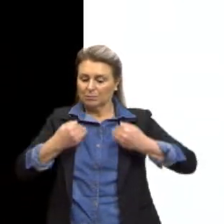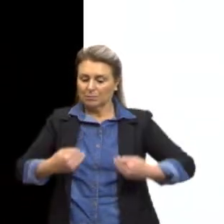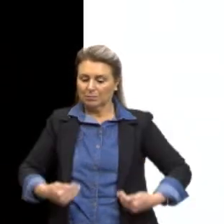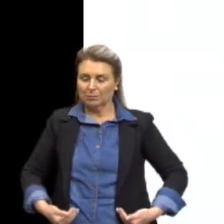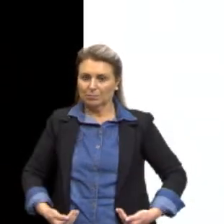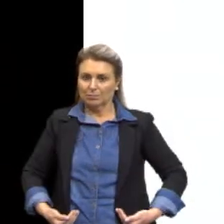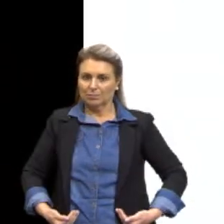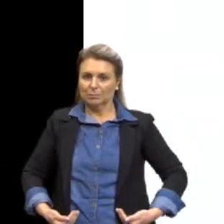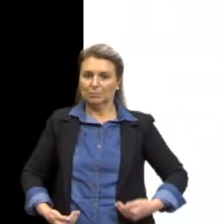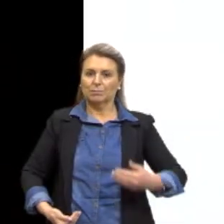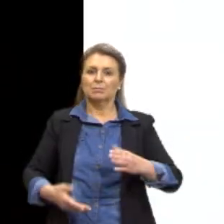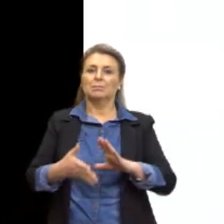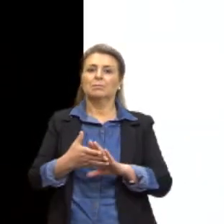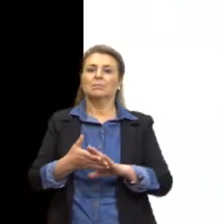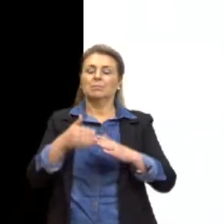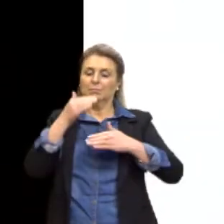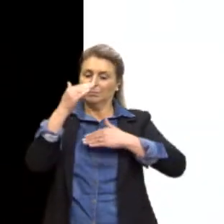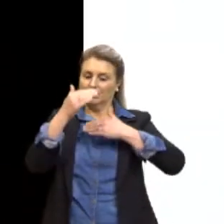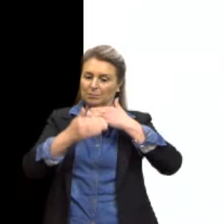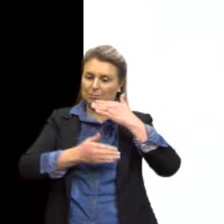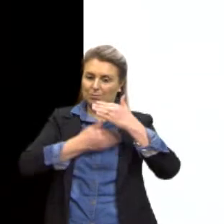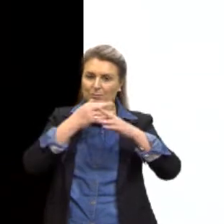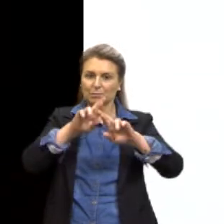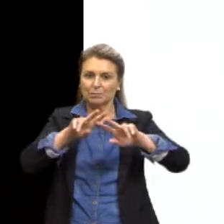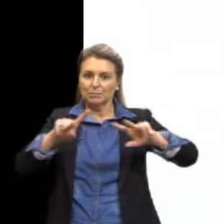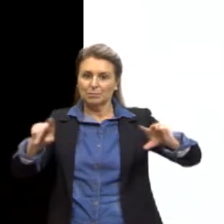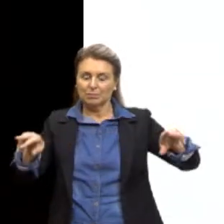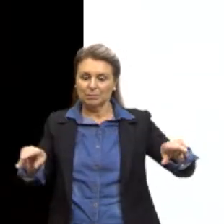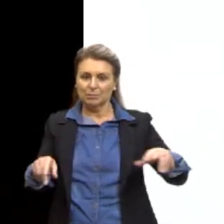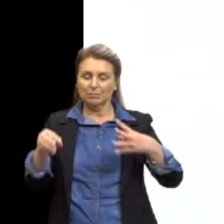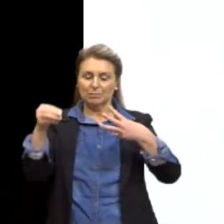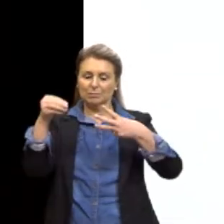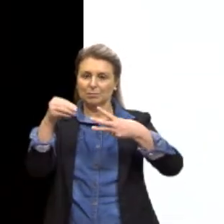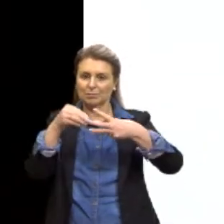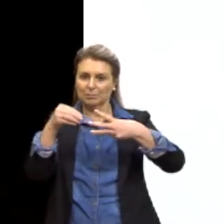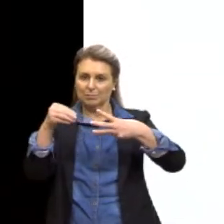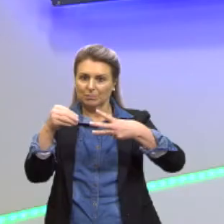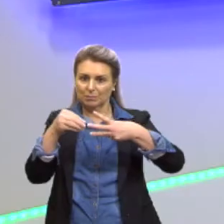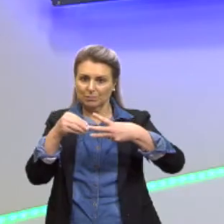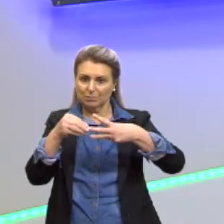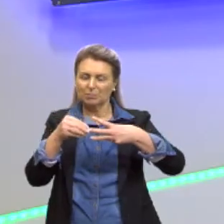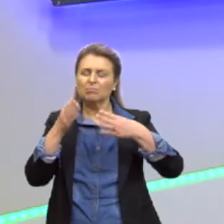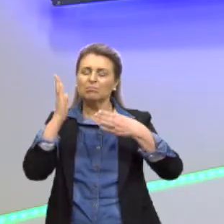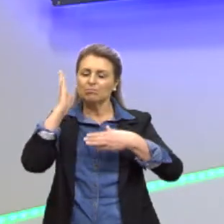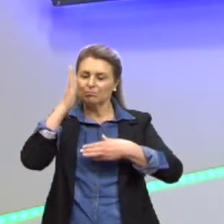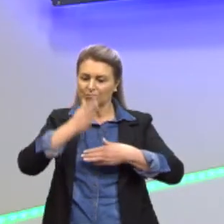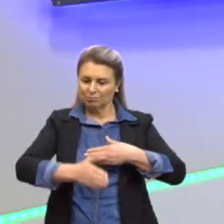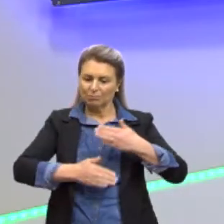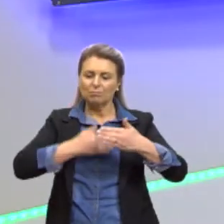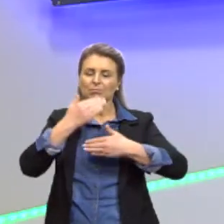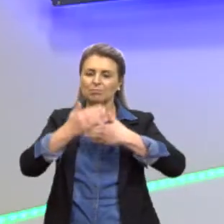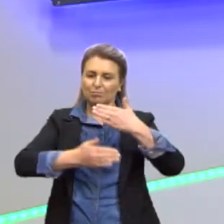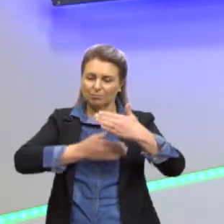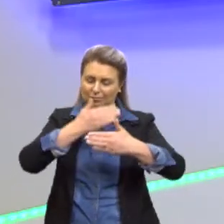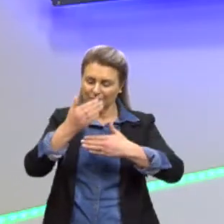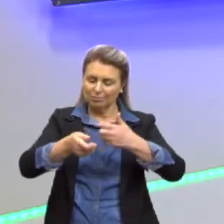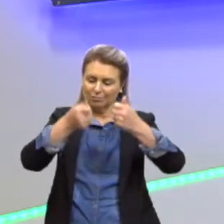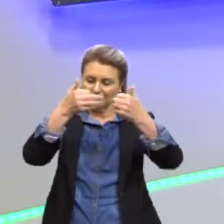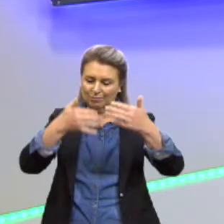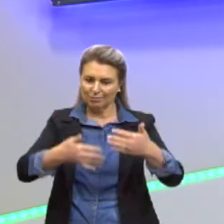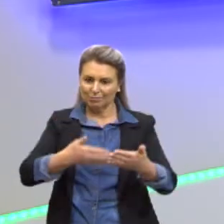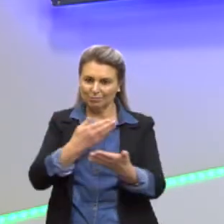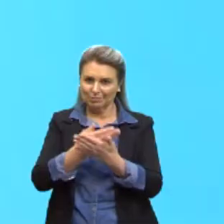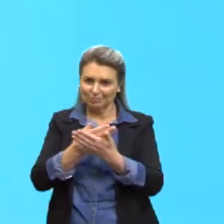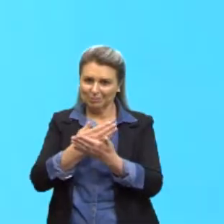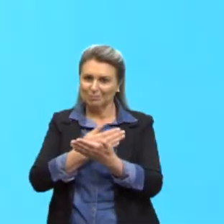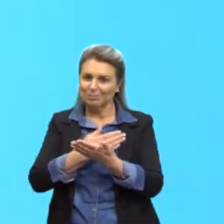Esse processo chama-se diferenciação celular. Nós falamos já um pouco de desenvolvimento nas nossas aulas, bem lá